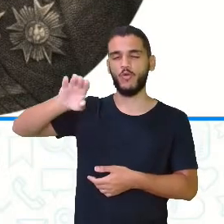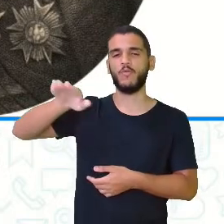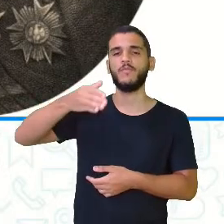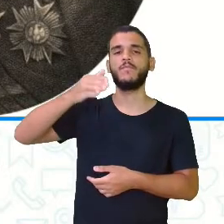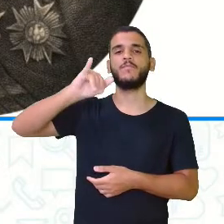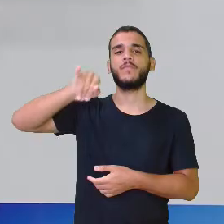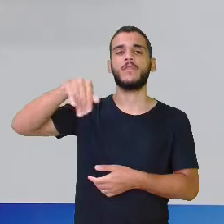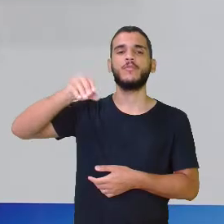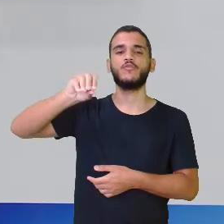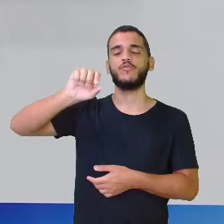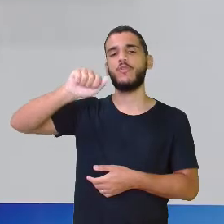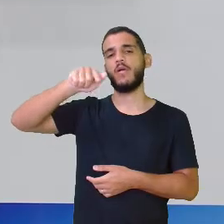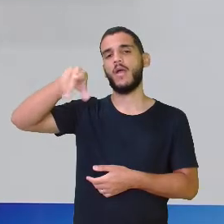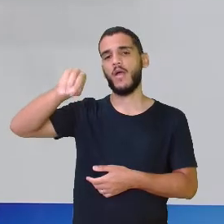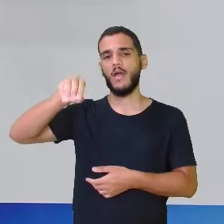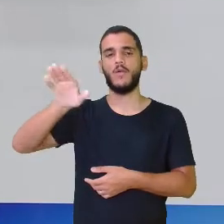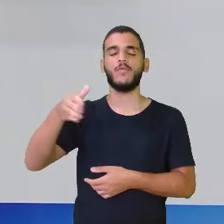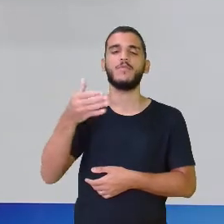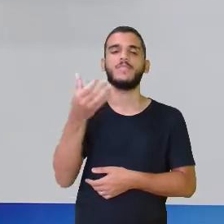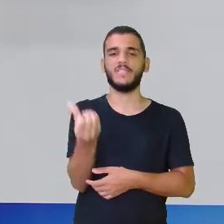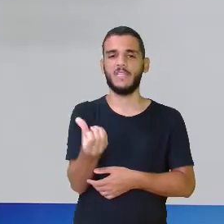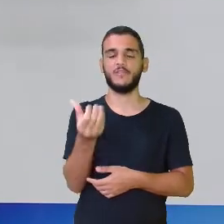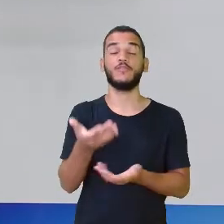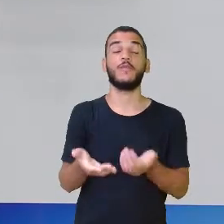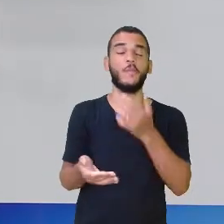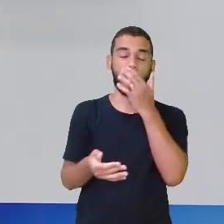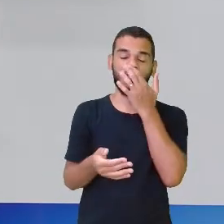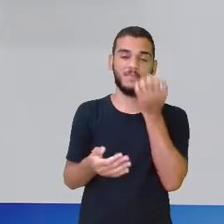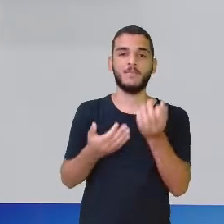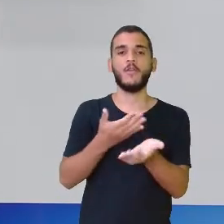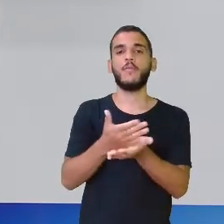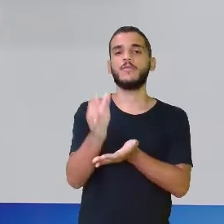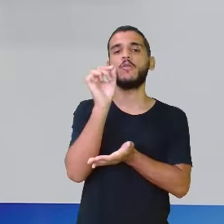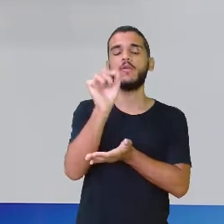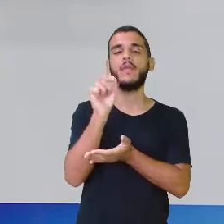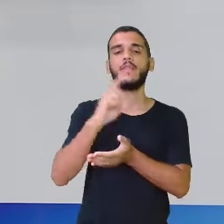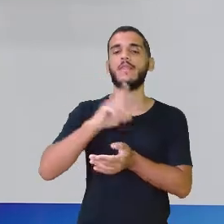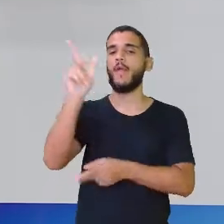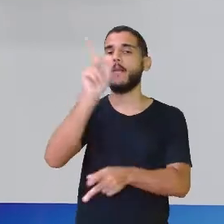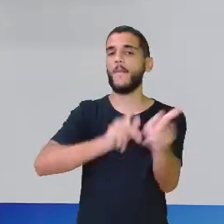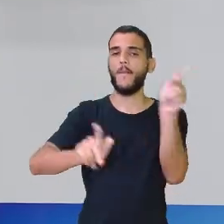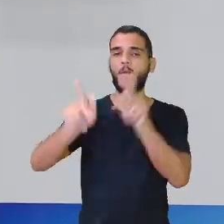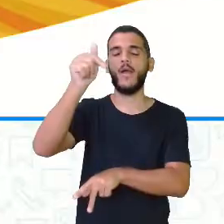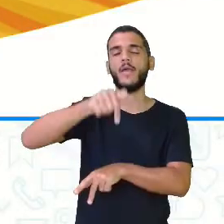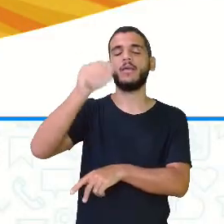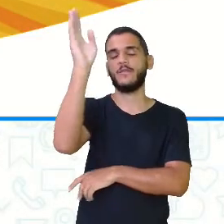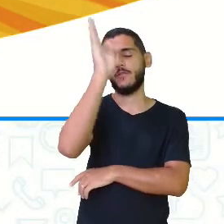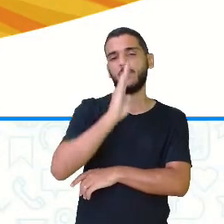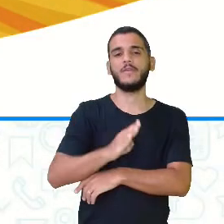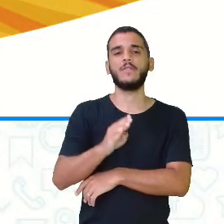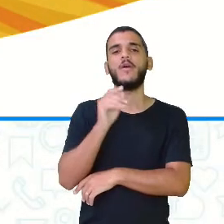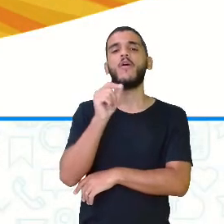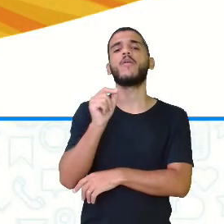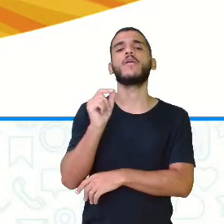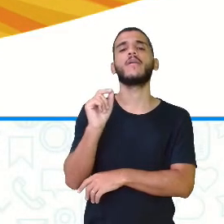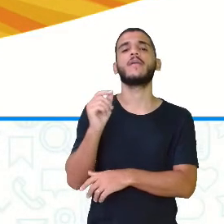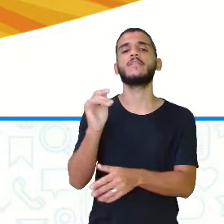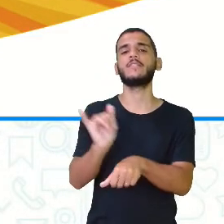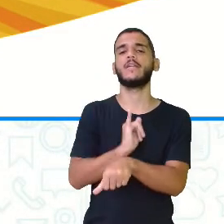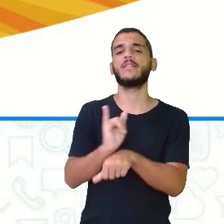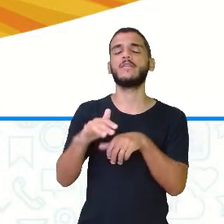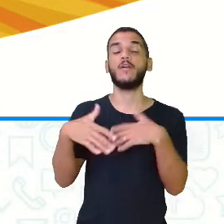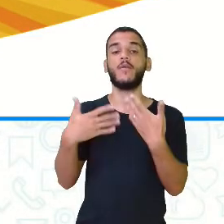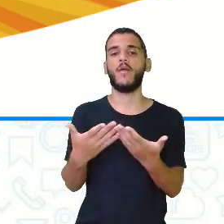outras pessoas, porque ele queria que tivesse um povoamento aqui do Brasil. E ele fez o quê? Ele oferecia